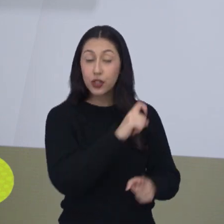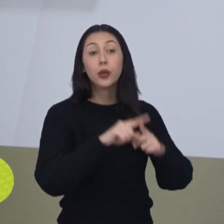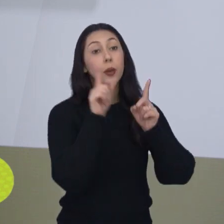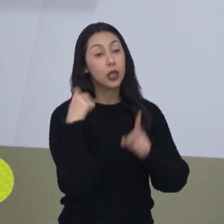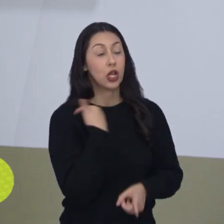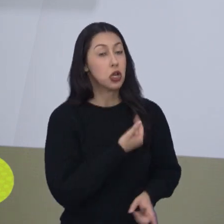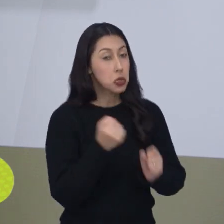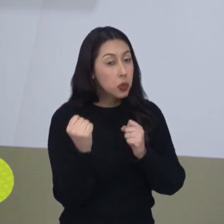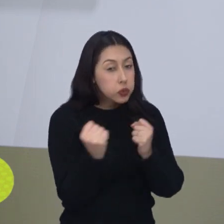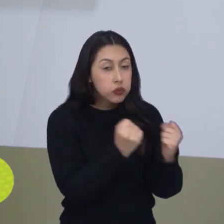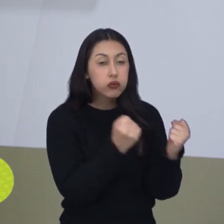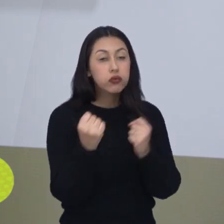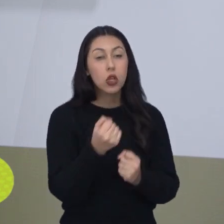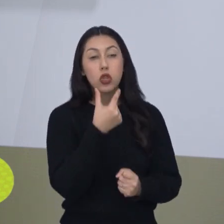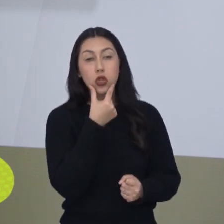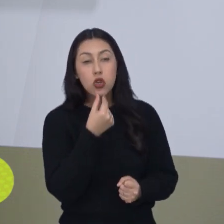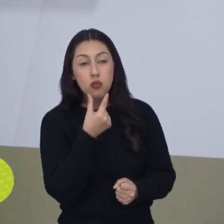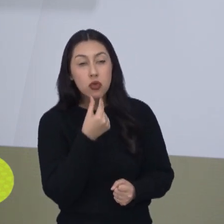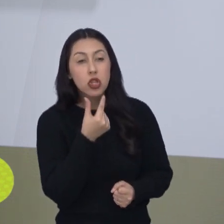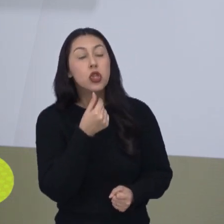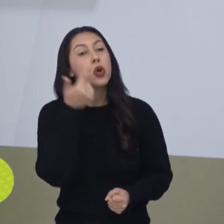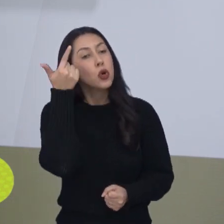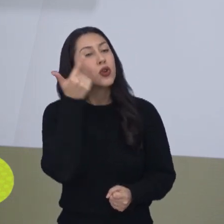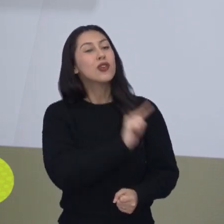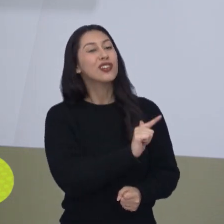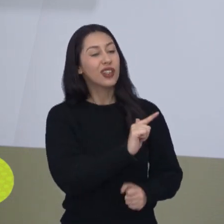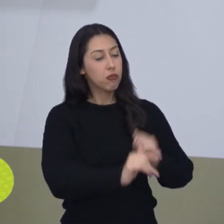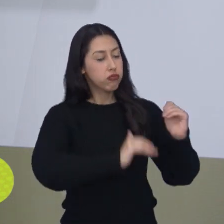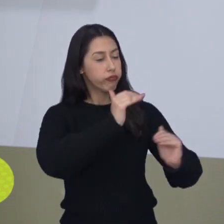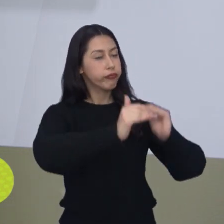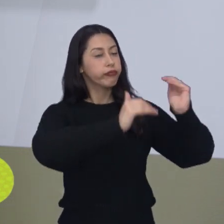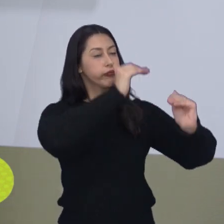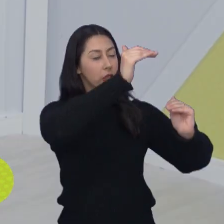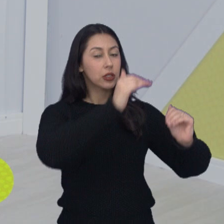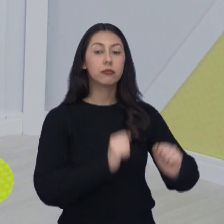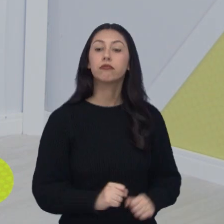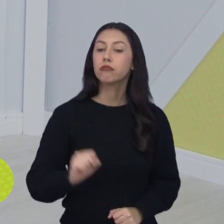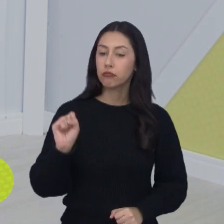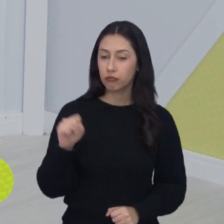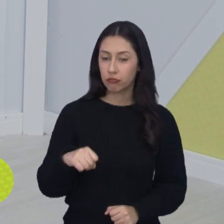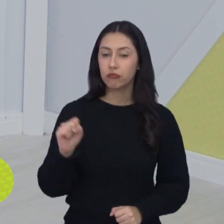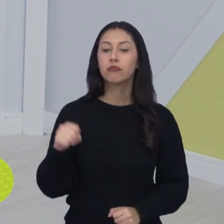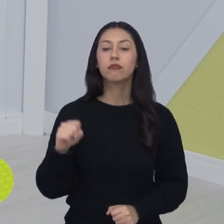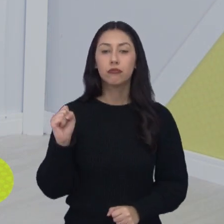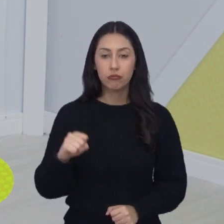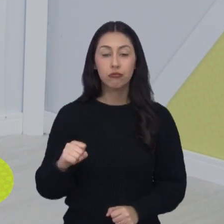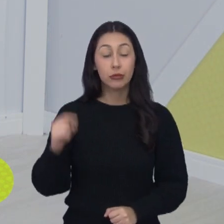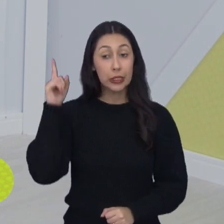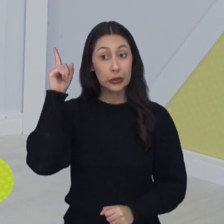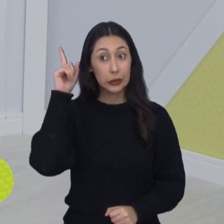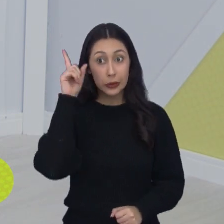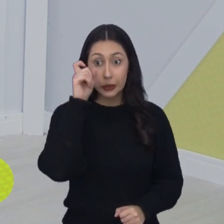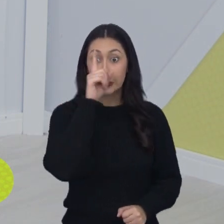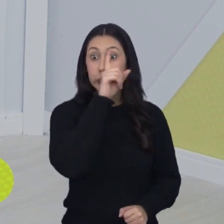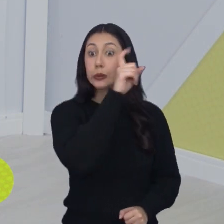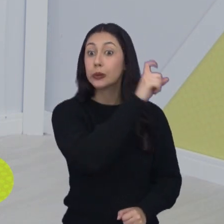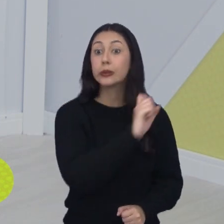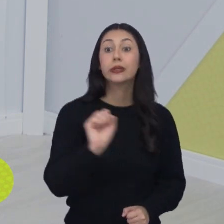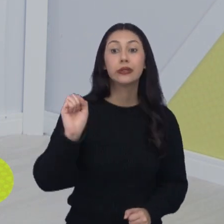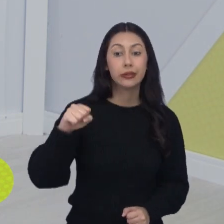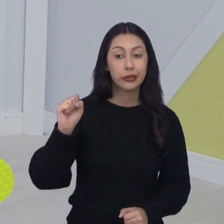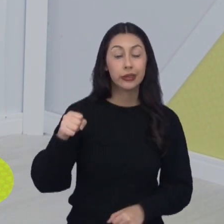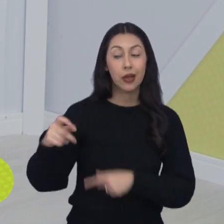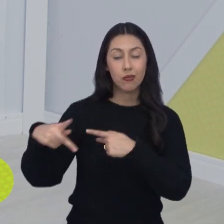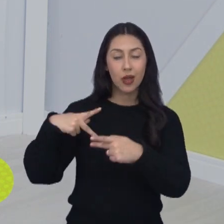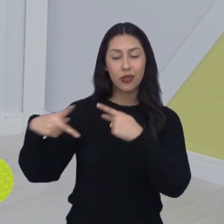pra que os meninos da base do São José consigam ter um bom desempenho agora Sem dúvida alguma, paulada duríssima pra equipe